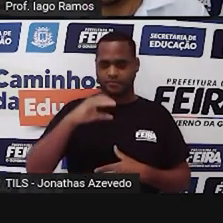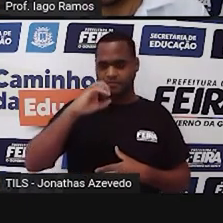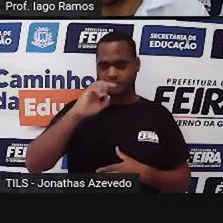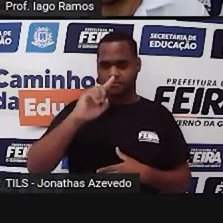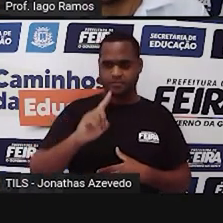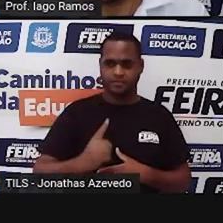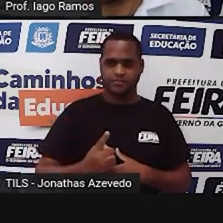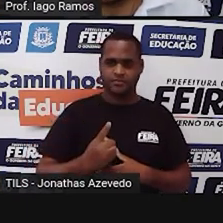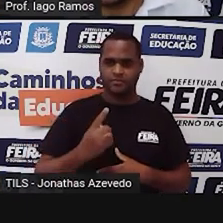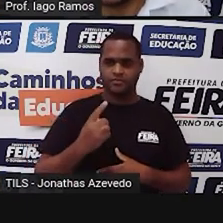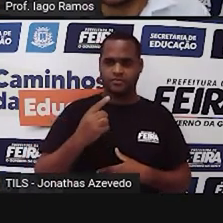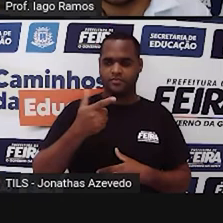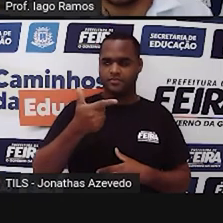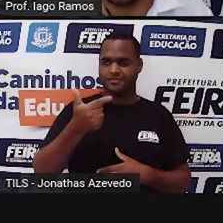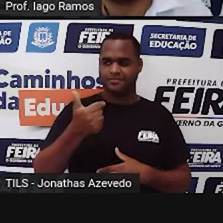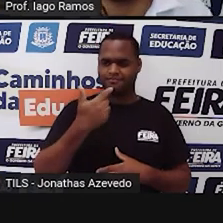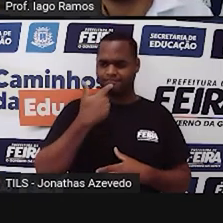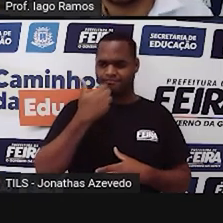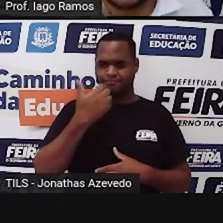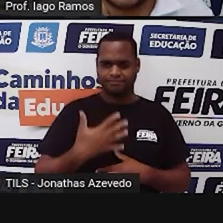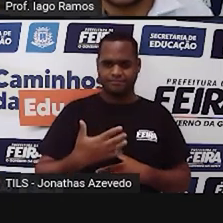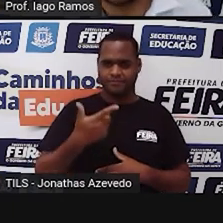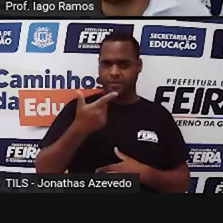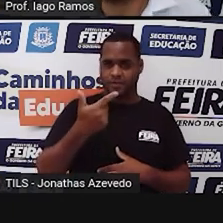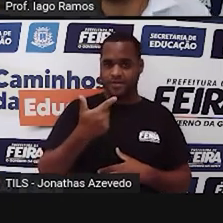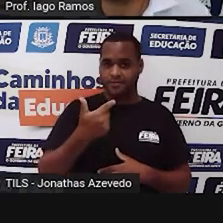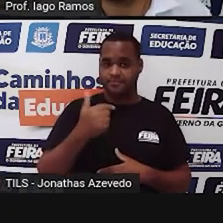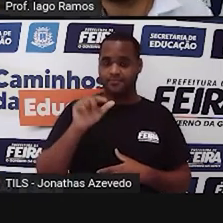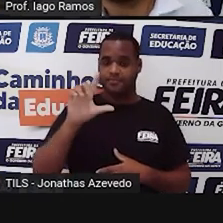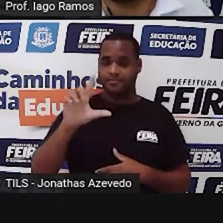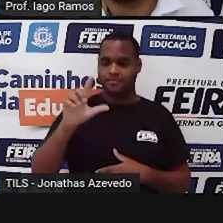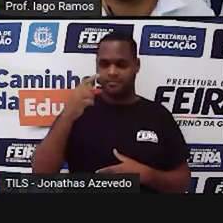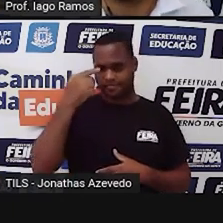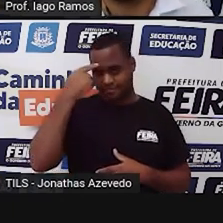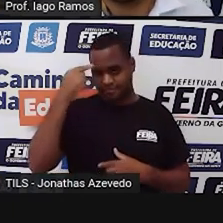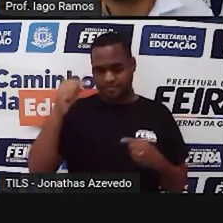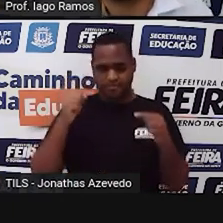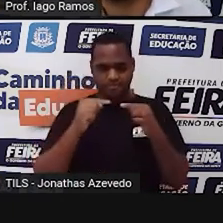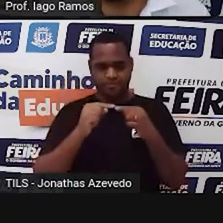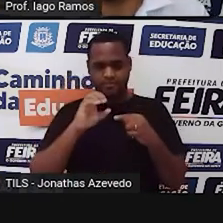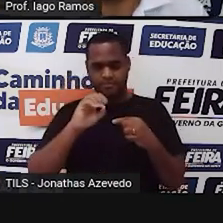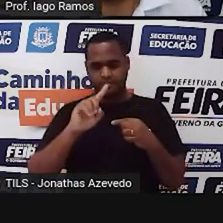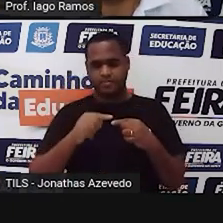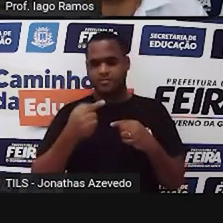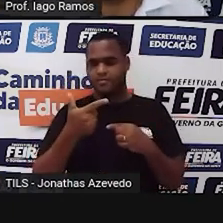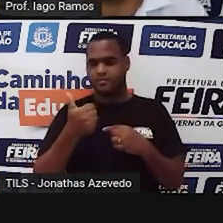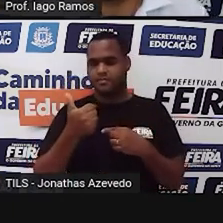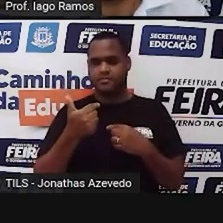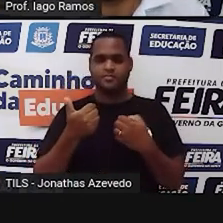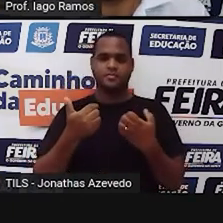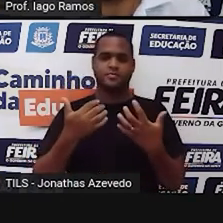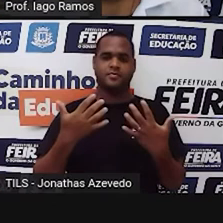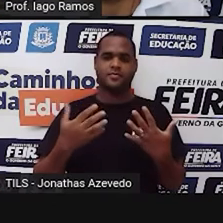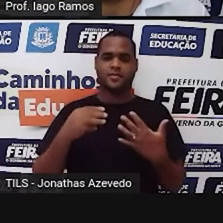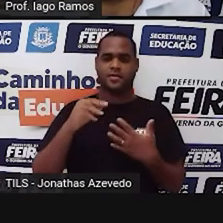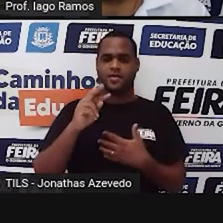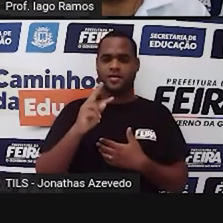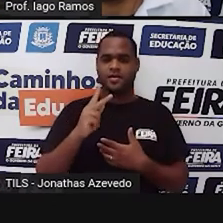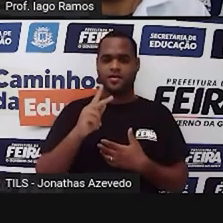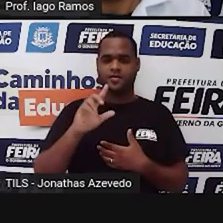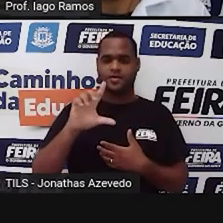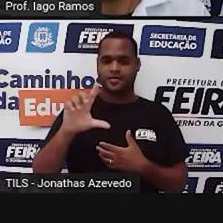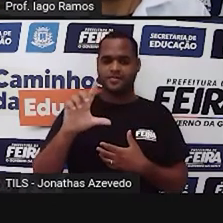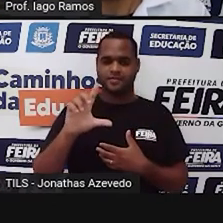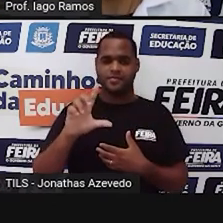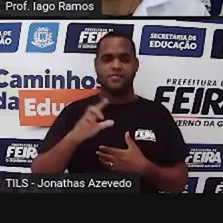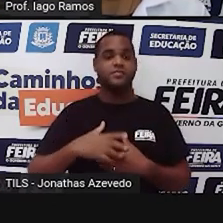0,12, ou seja, 12 litros é o mesmo que 0,12 hectolitros.